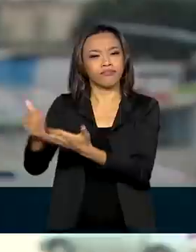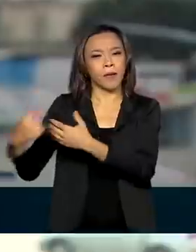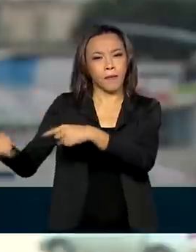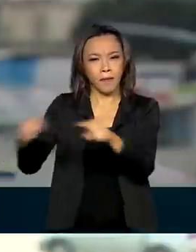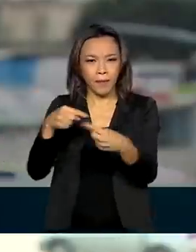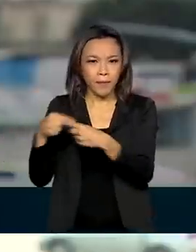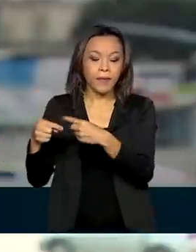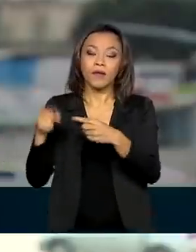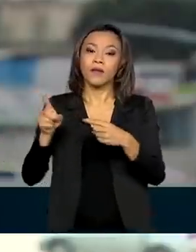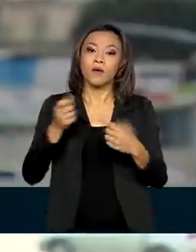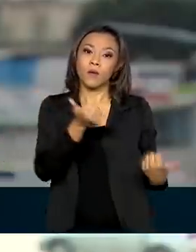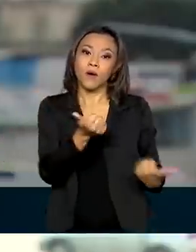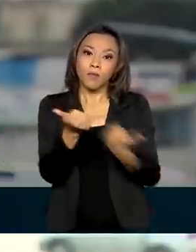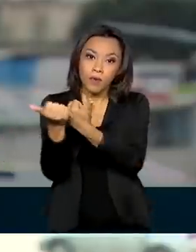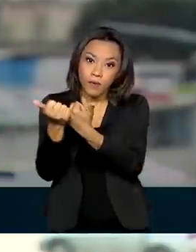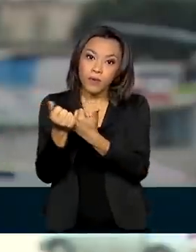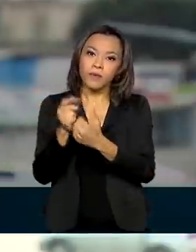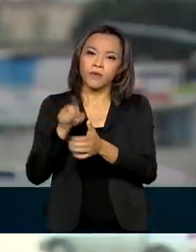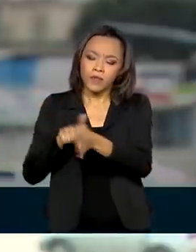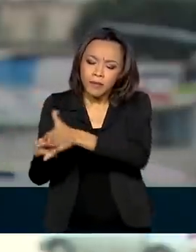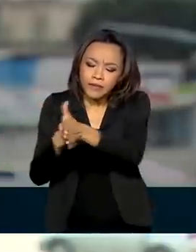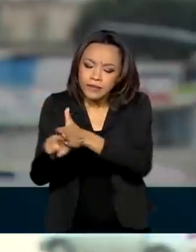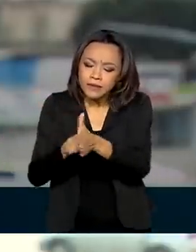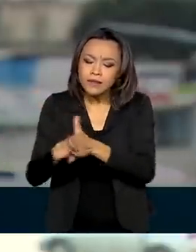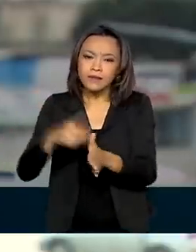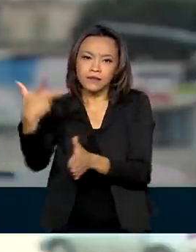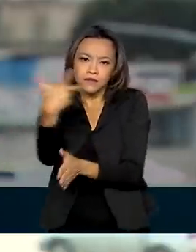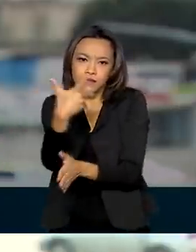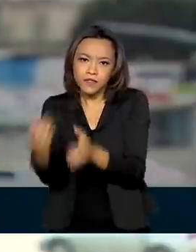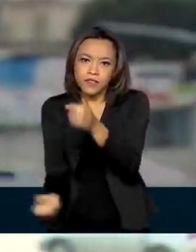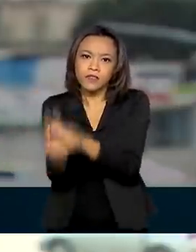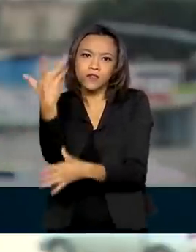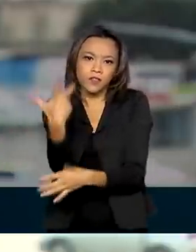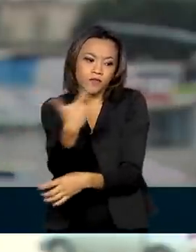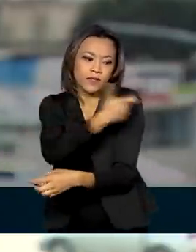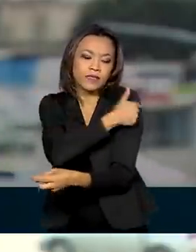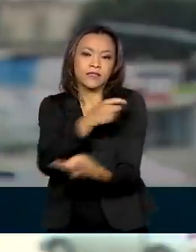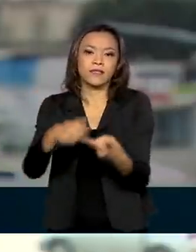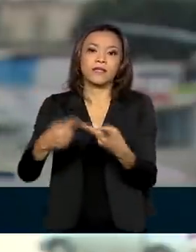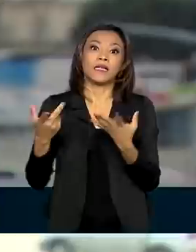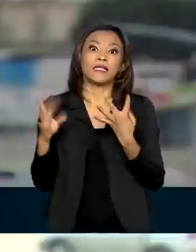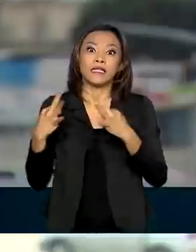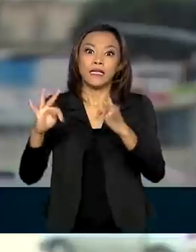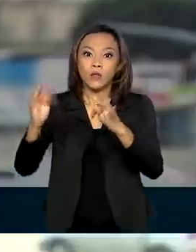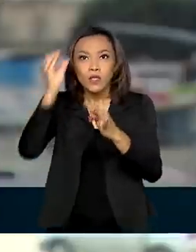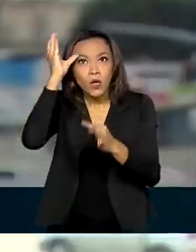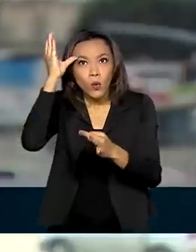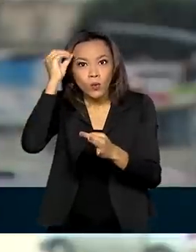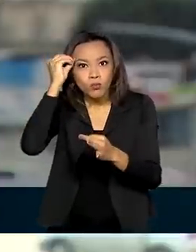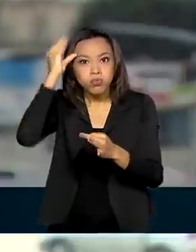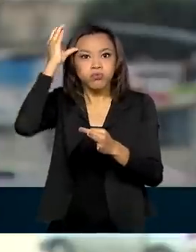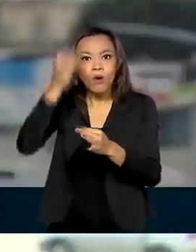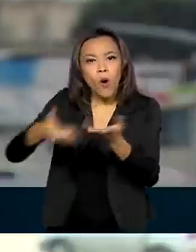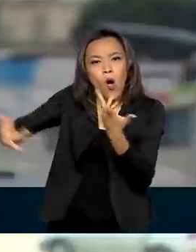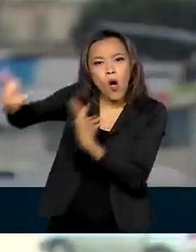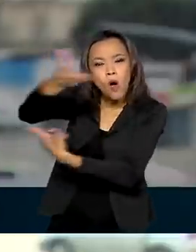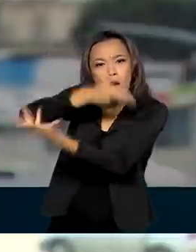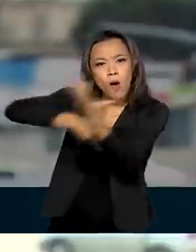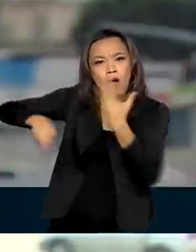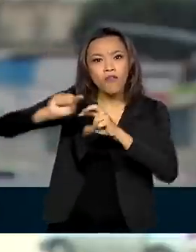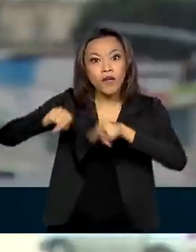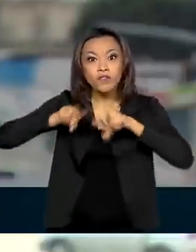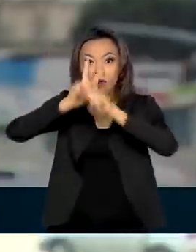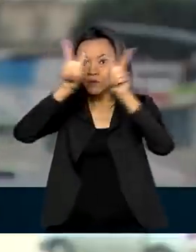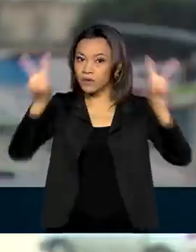cooperação para o desenvolvimento de vacinas e a transferência de tecnologia foram os principais temas discutidos